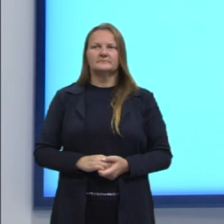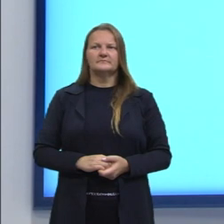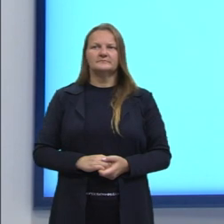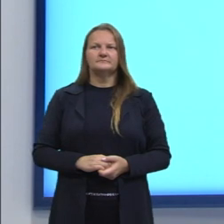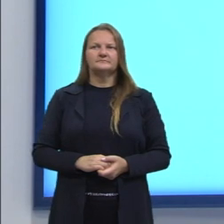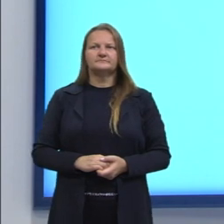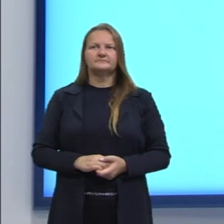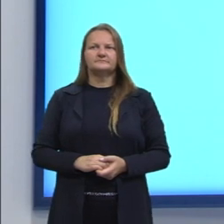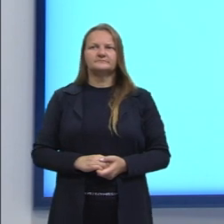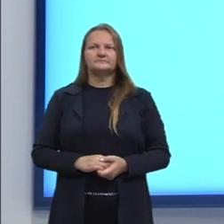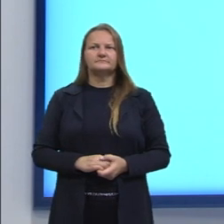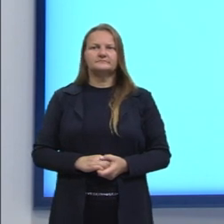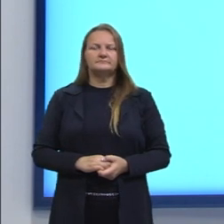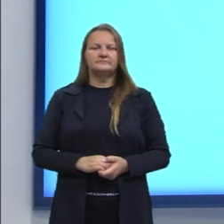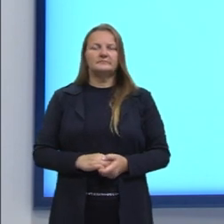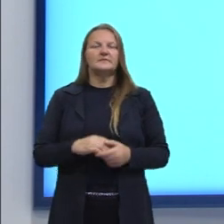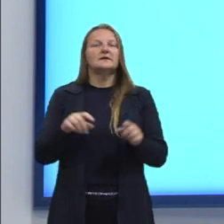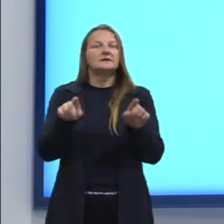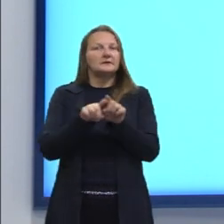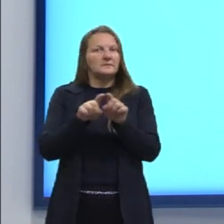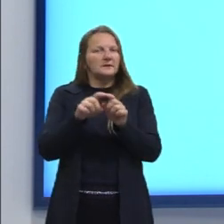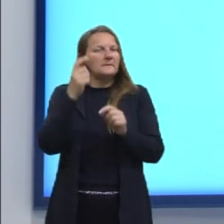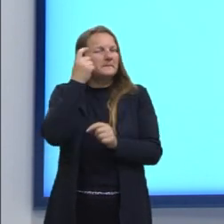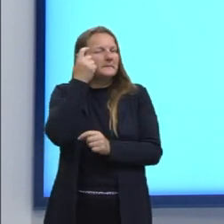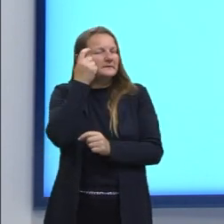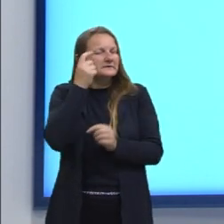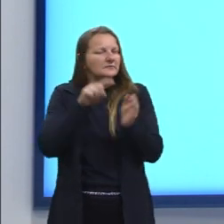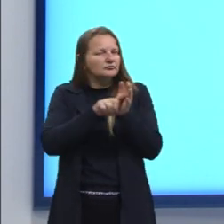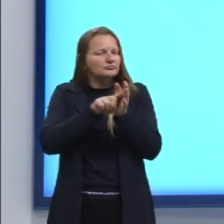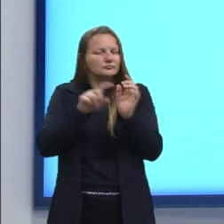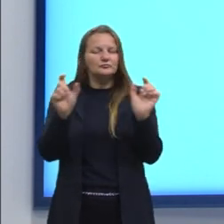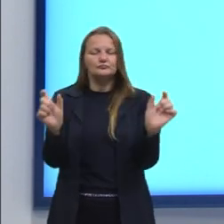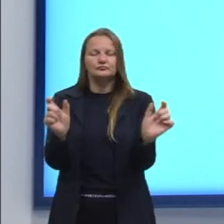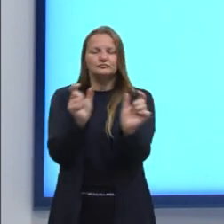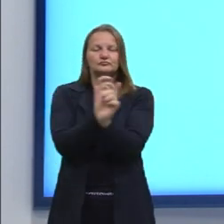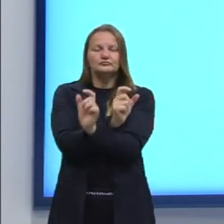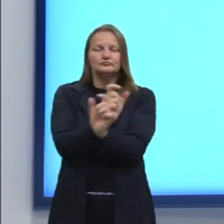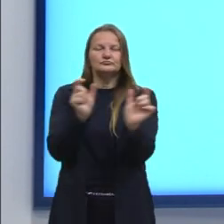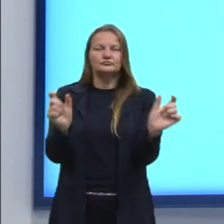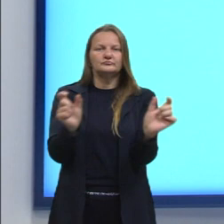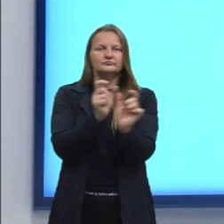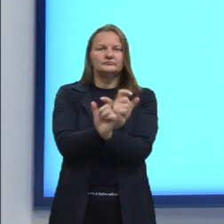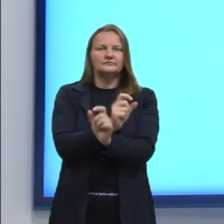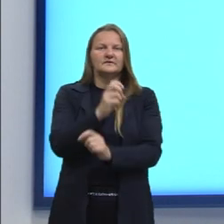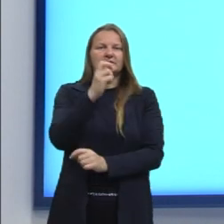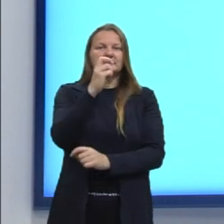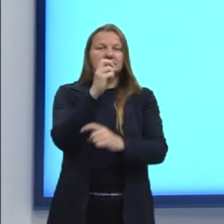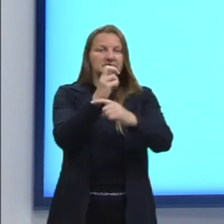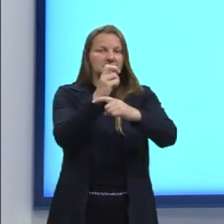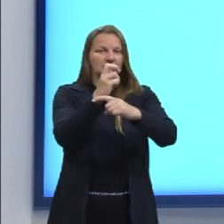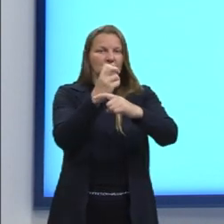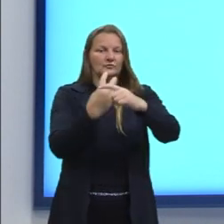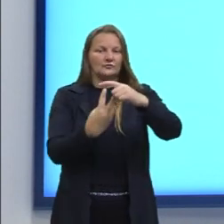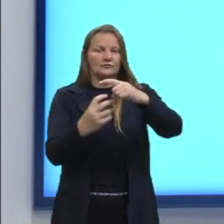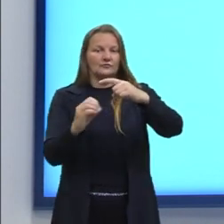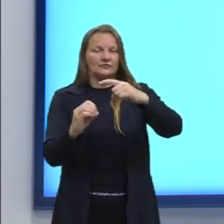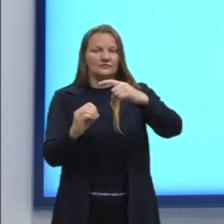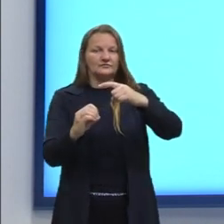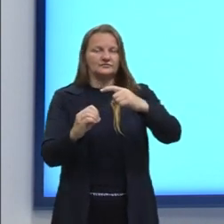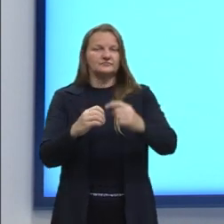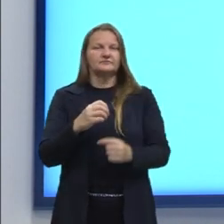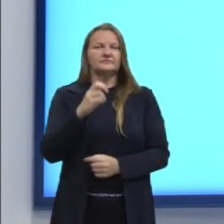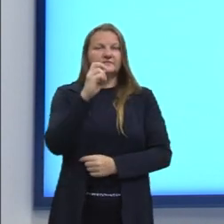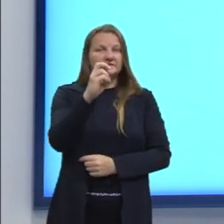ele remete até a permutação. A gente tem que analisar, né? Bom, eu tinha ali 5 funcionários com 34